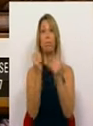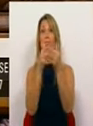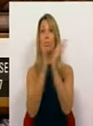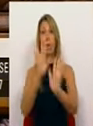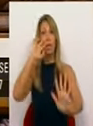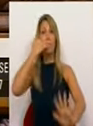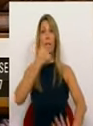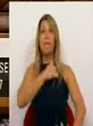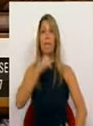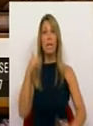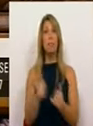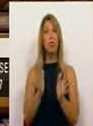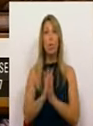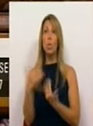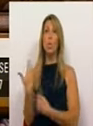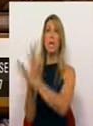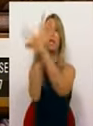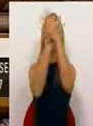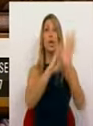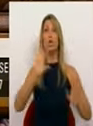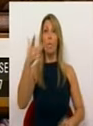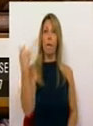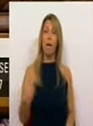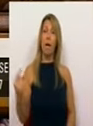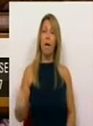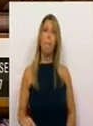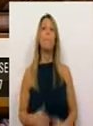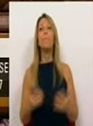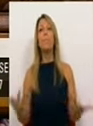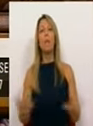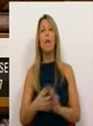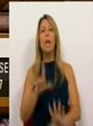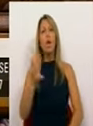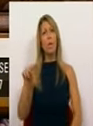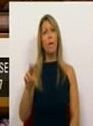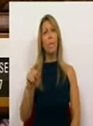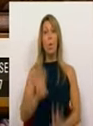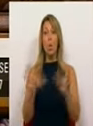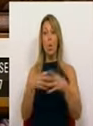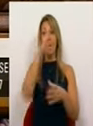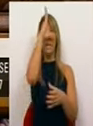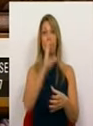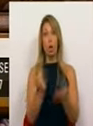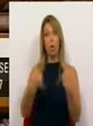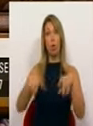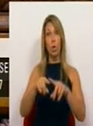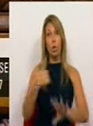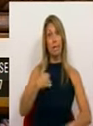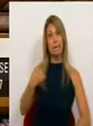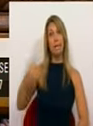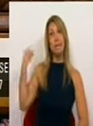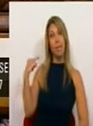no país. E o Governo, numa deliberação do Conselho de Ministros de Sábado, resolveu acompanhar